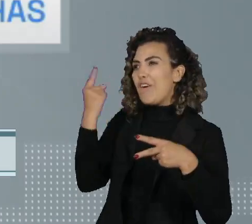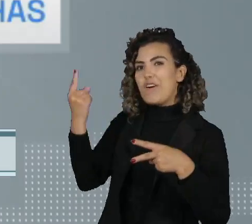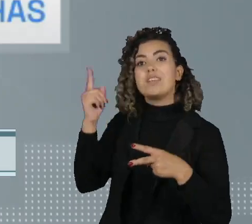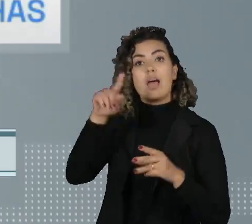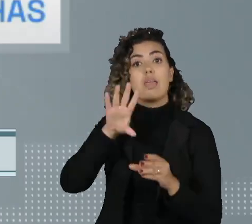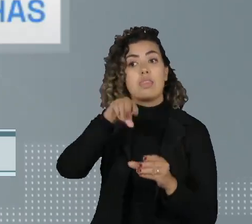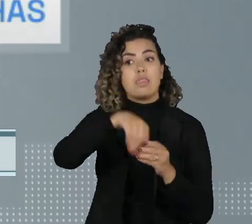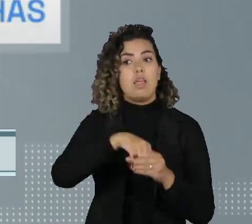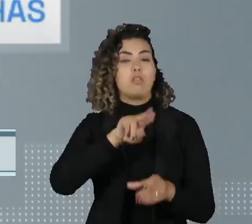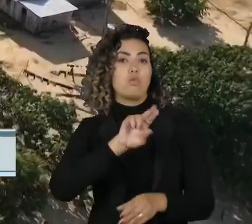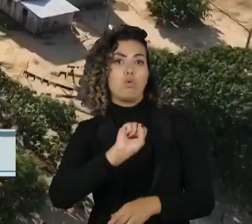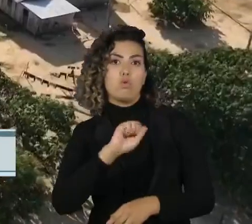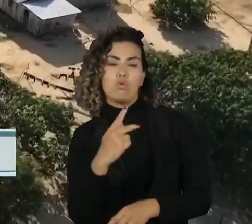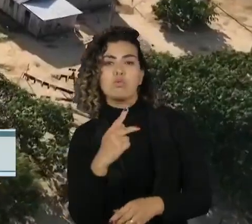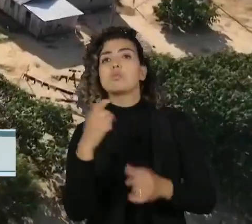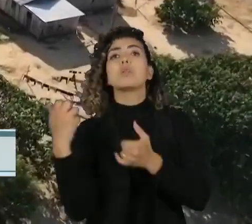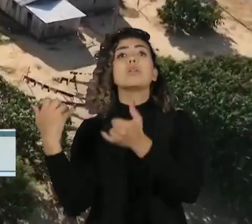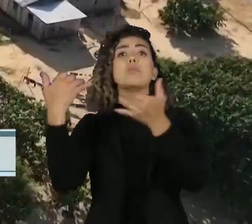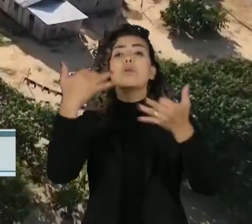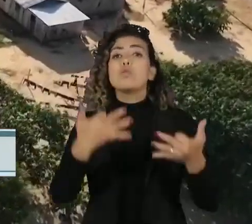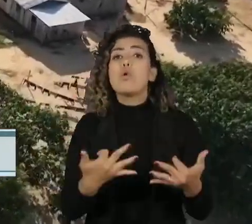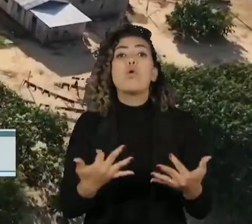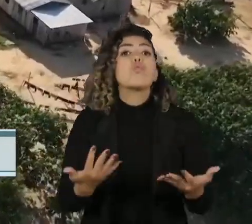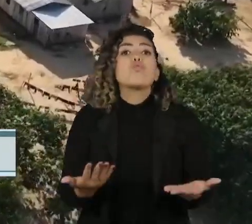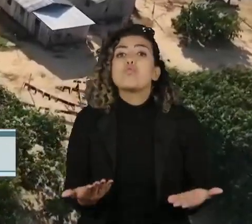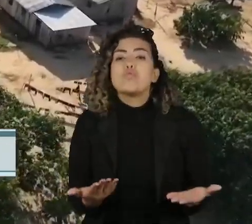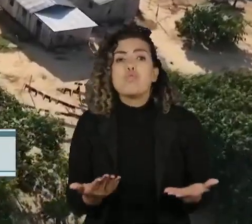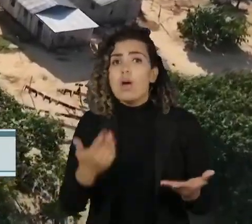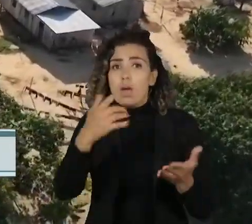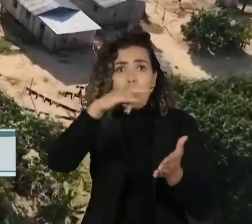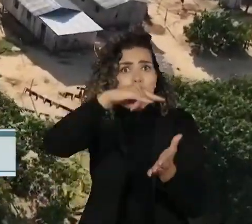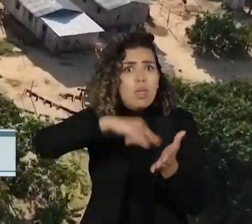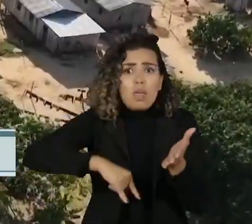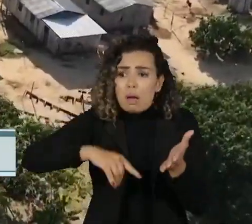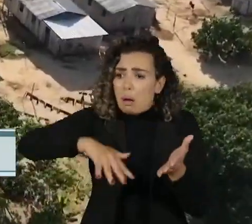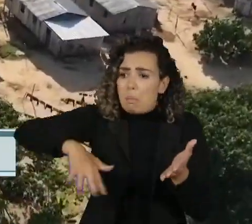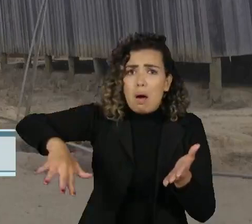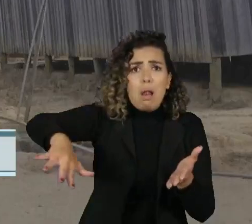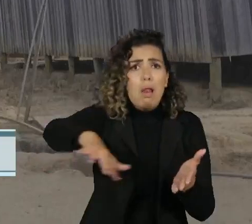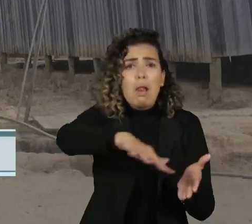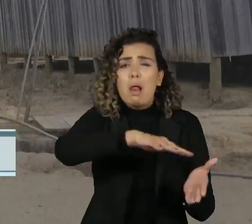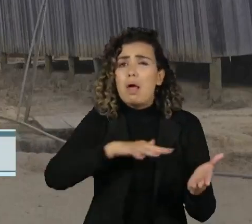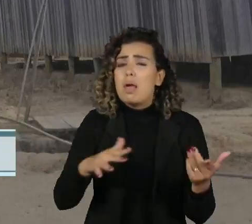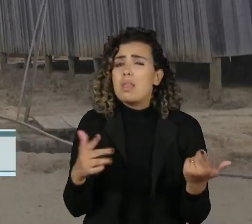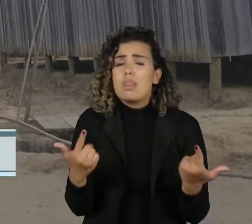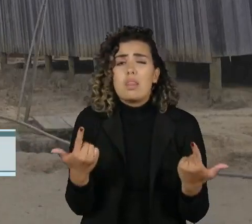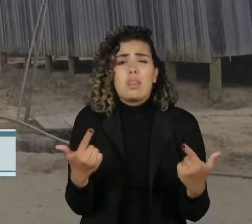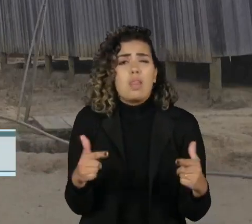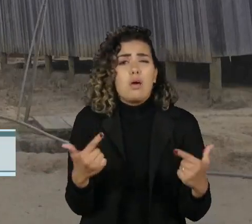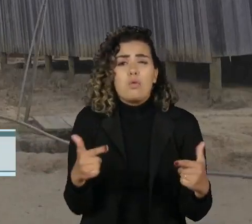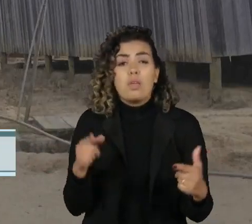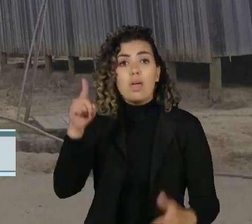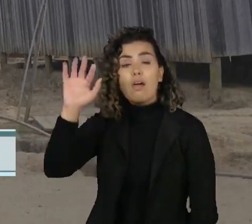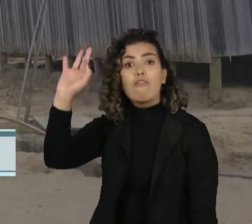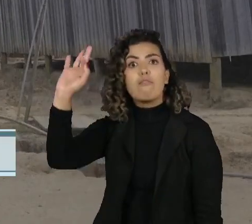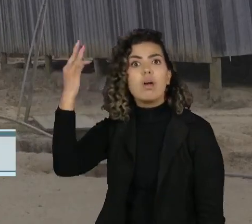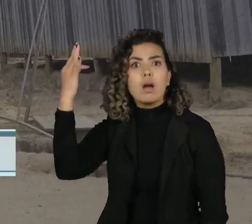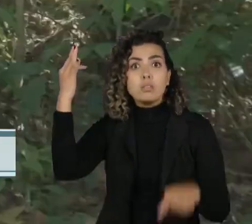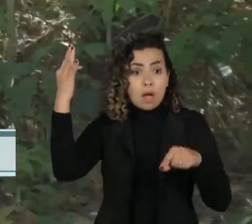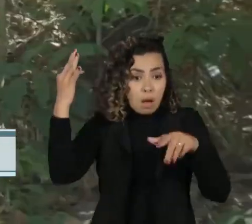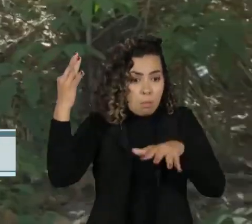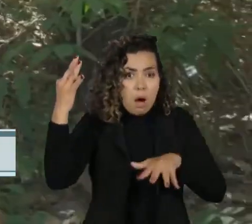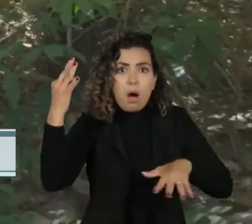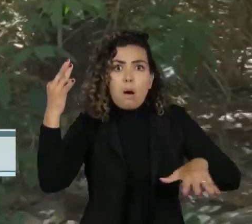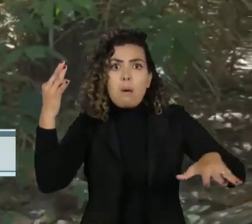USP, mostra que o buraco negro de terra sem documentação corresponde a duas vezes a França, uma das